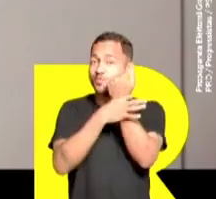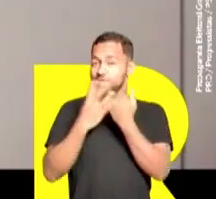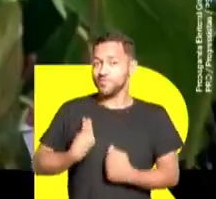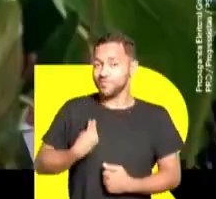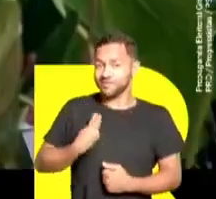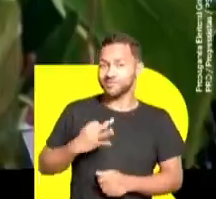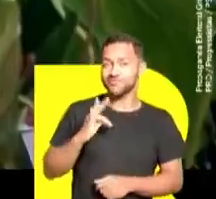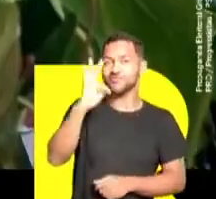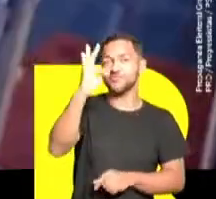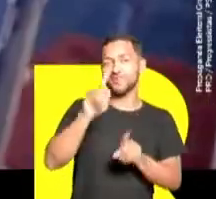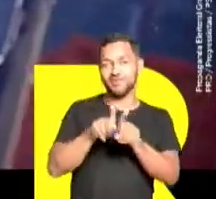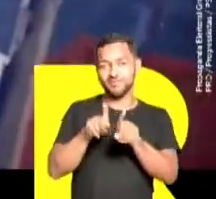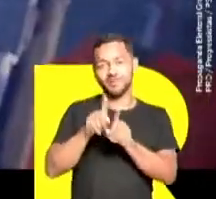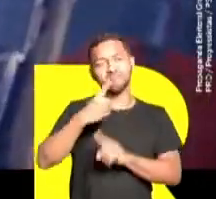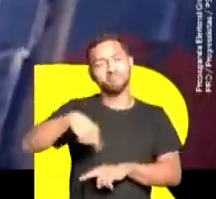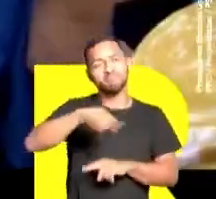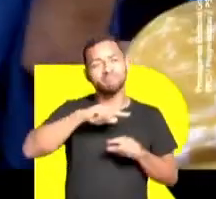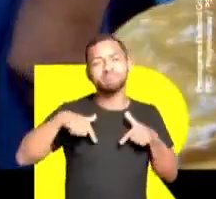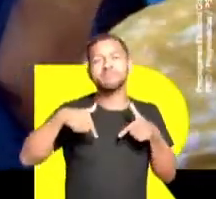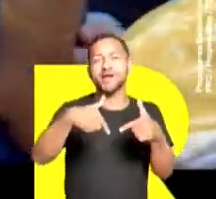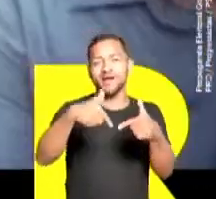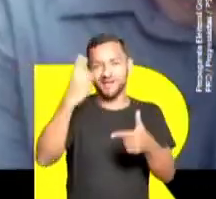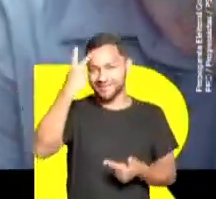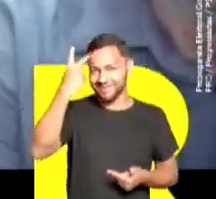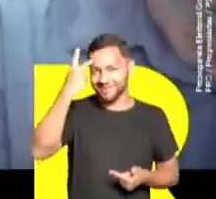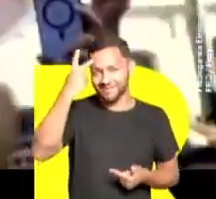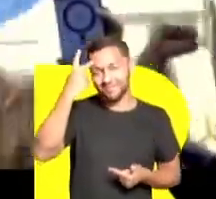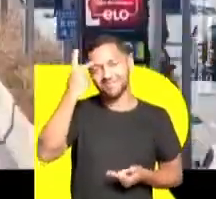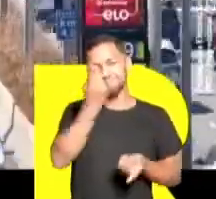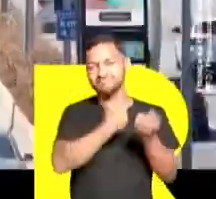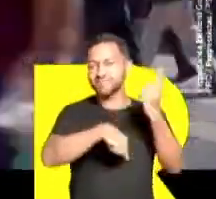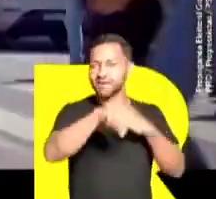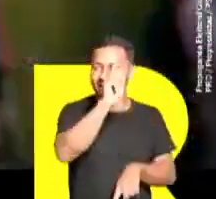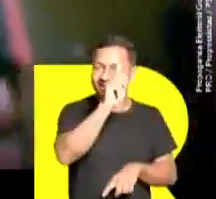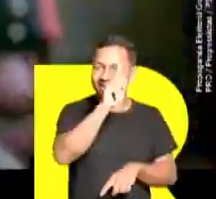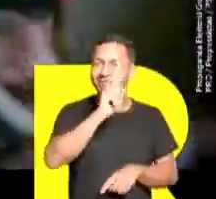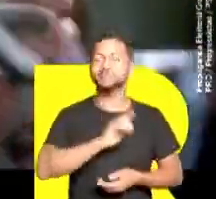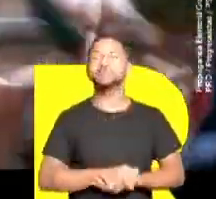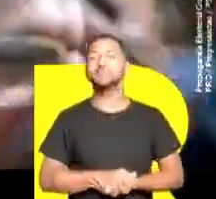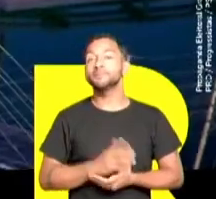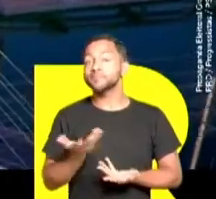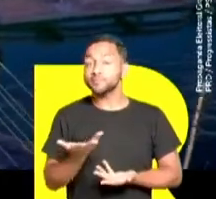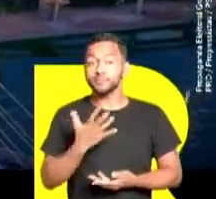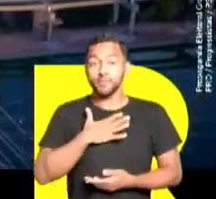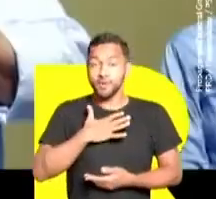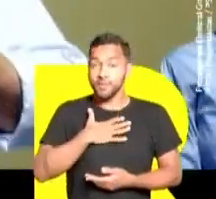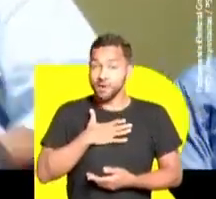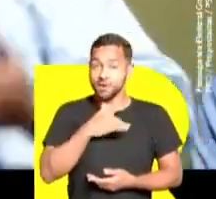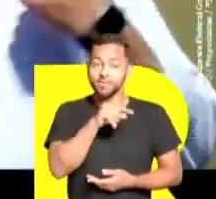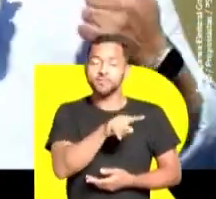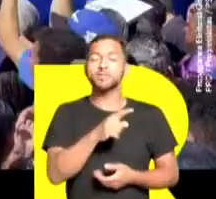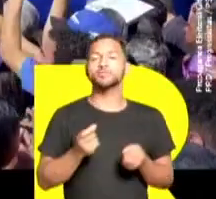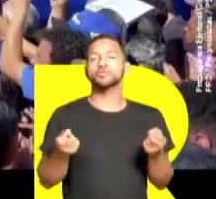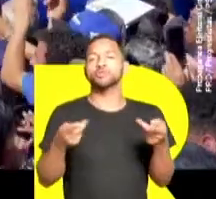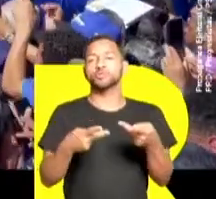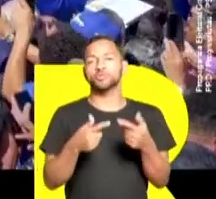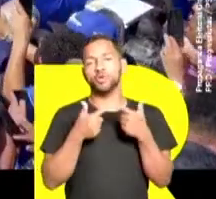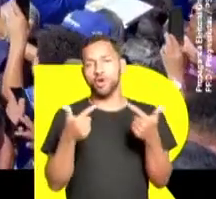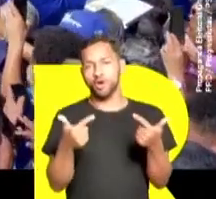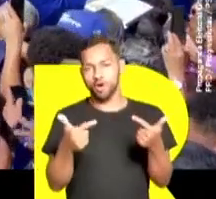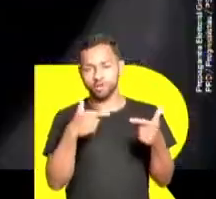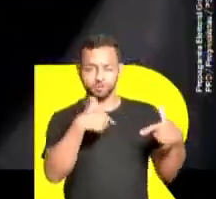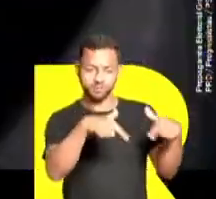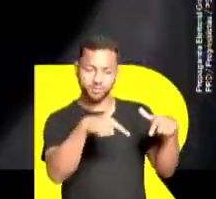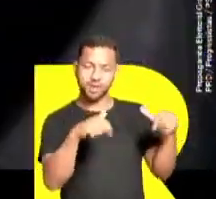é presente e é futuro. Faz São Paulo funcionar, então deixa. E tem sido para mim, privilégio,